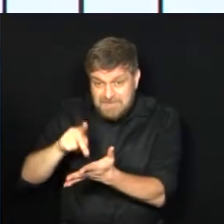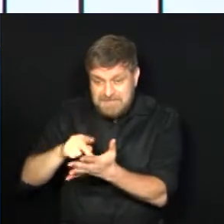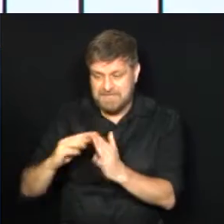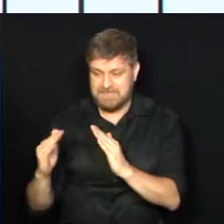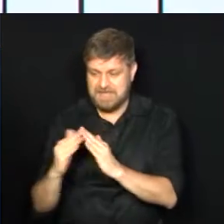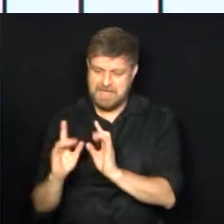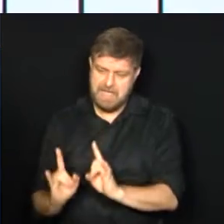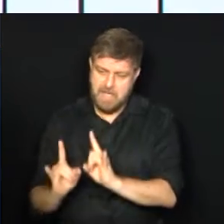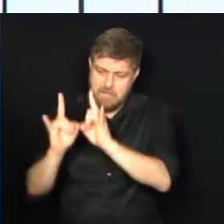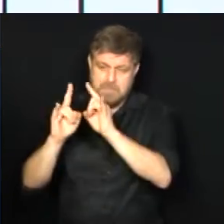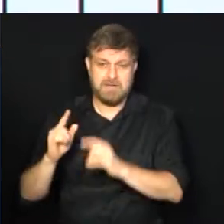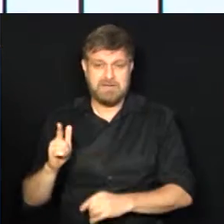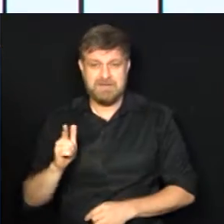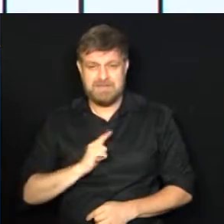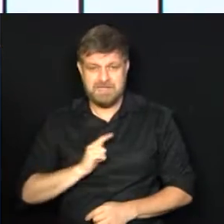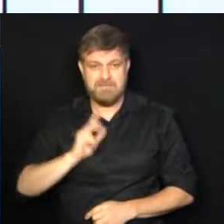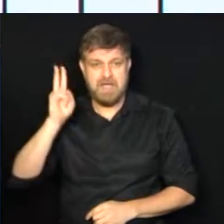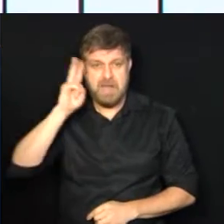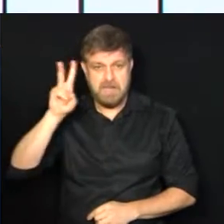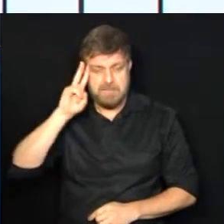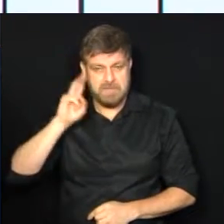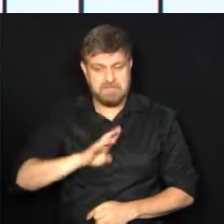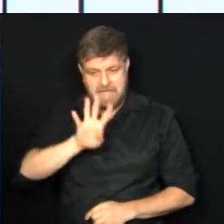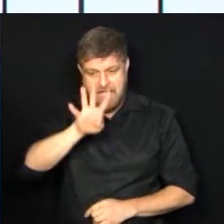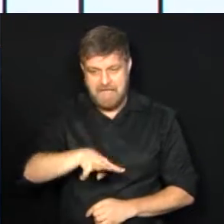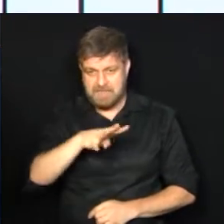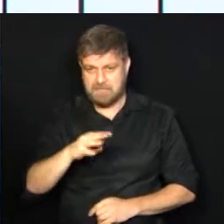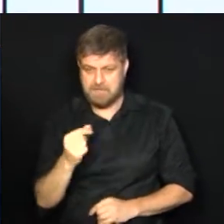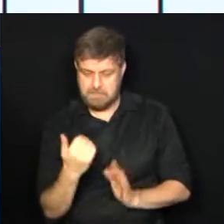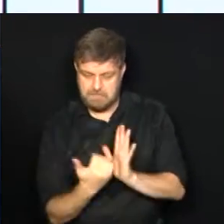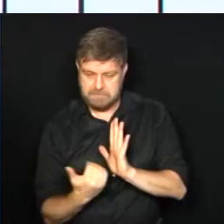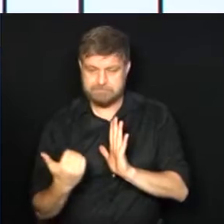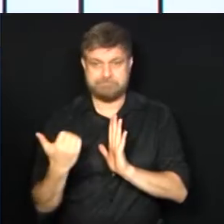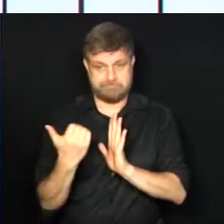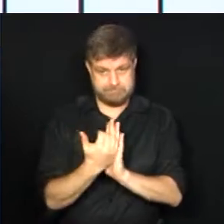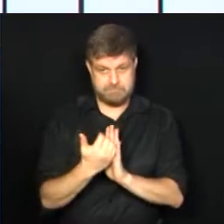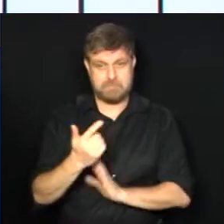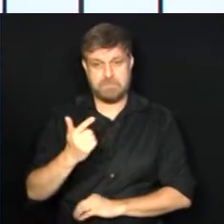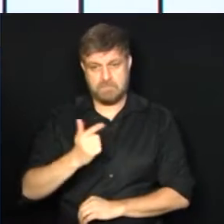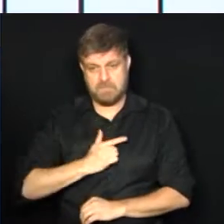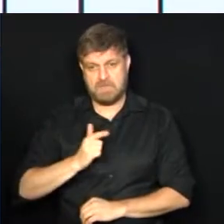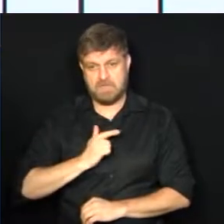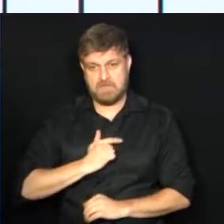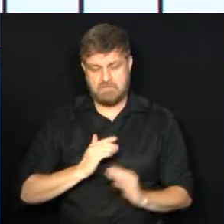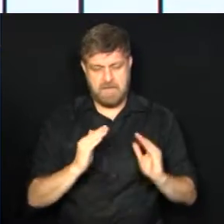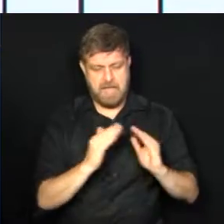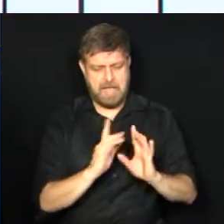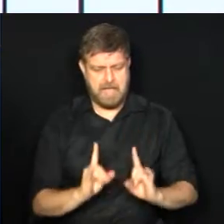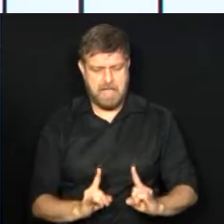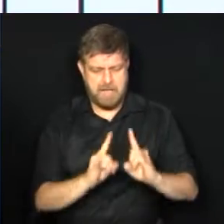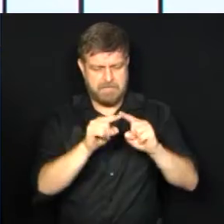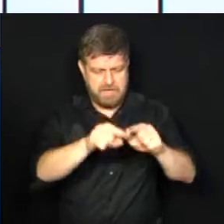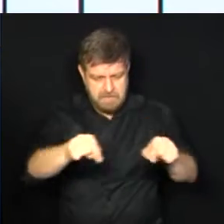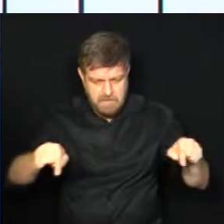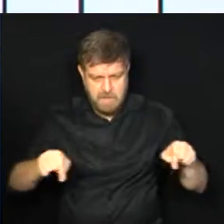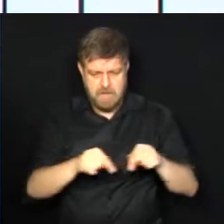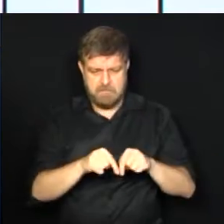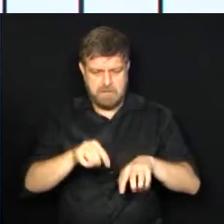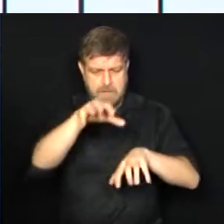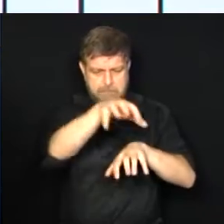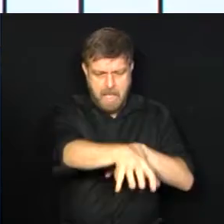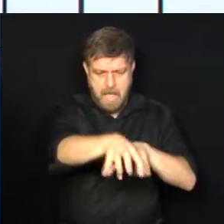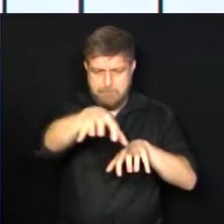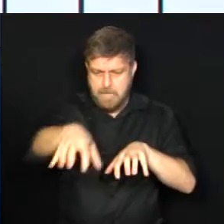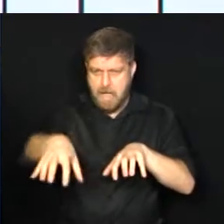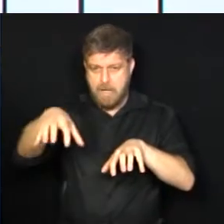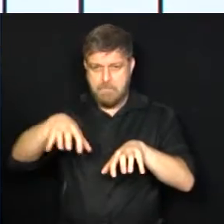que tivemos a atualização da tabela dos valores venais aí de todos os imóveis de Campinas, aí por localidade.